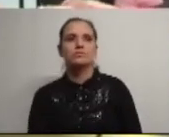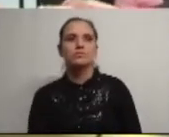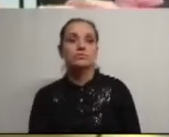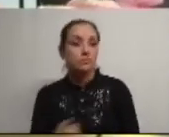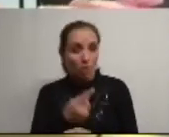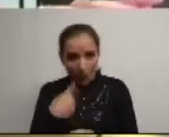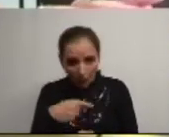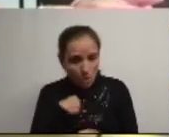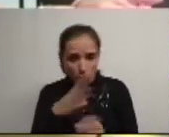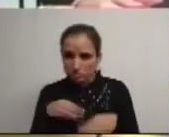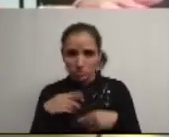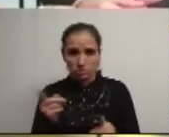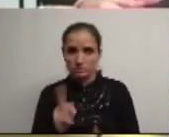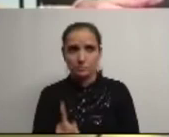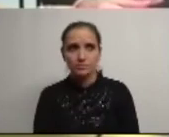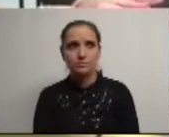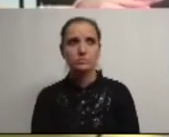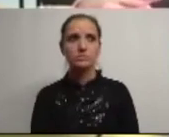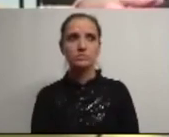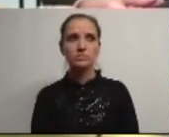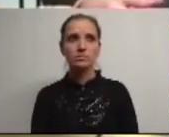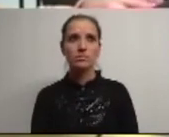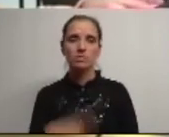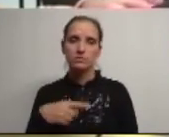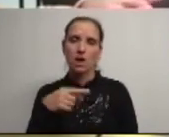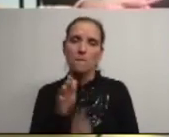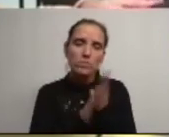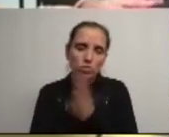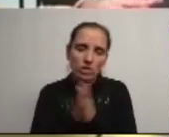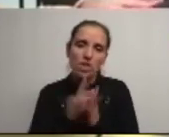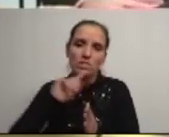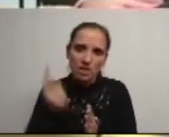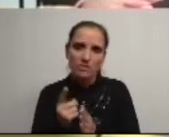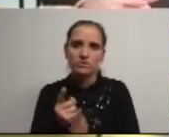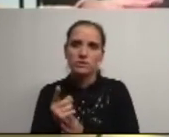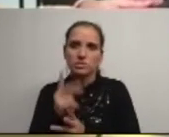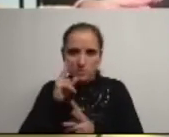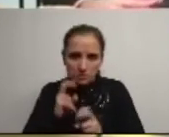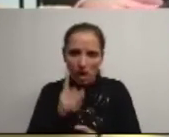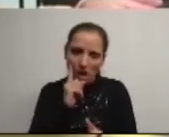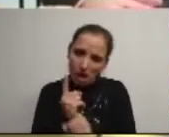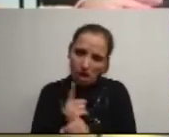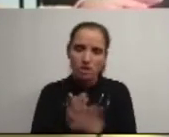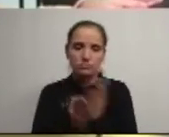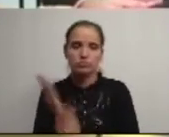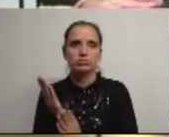eu não aceito certo mas há aqui uma oportunidade que devemos explorar até ao limite